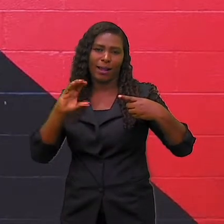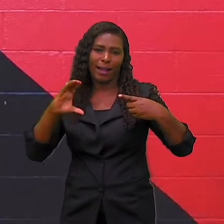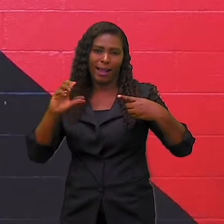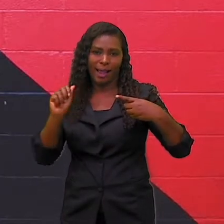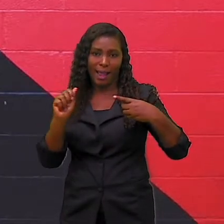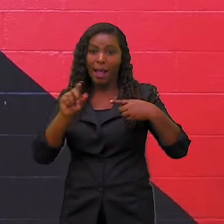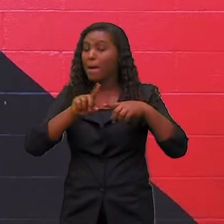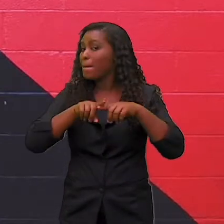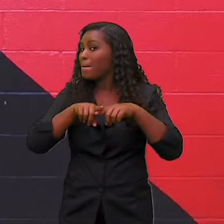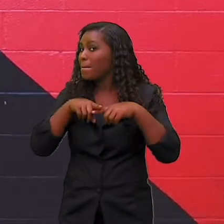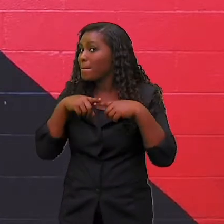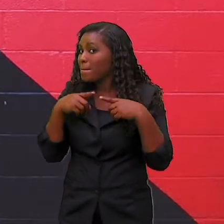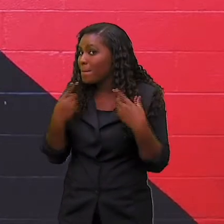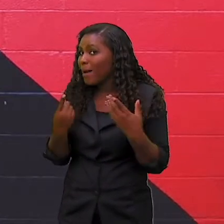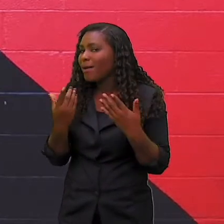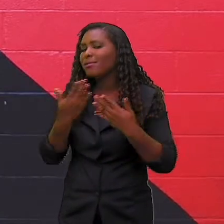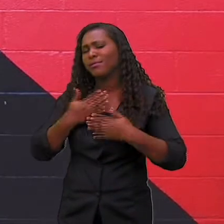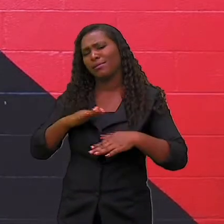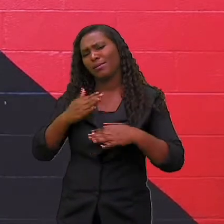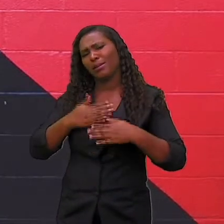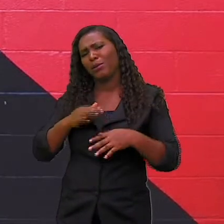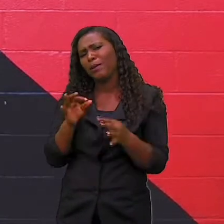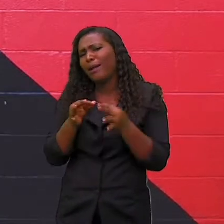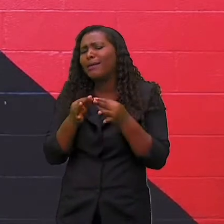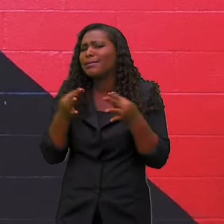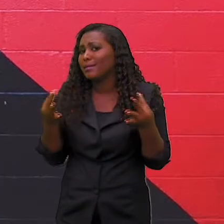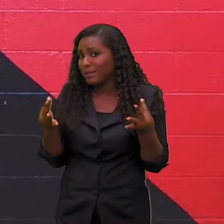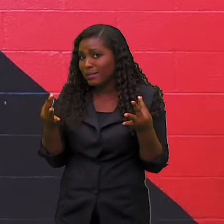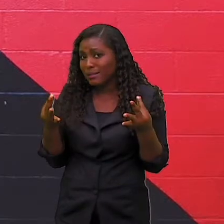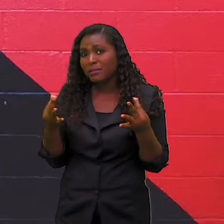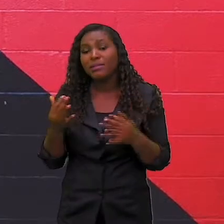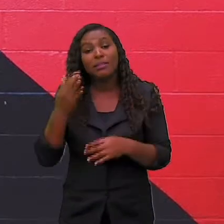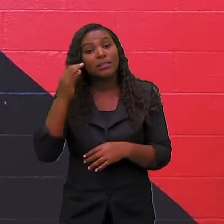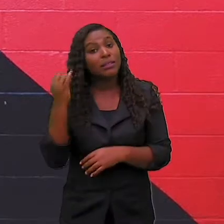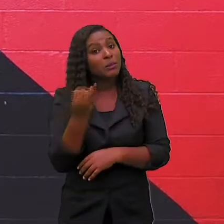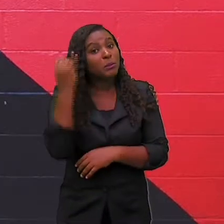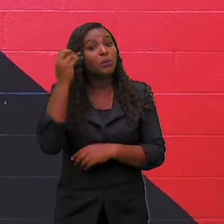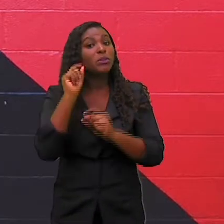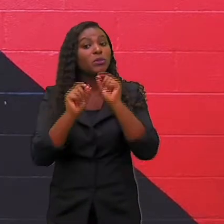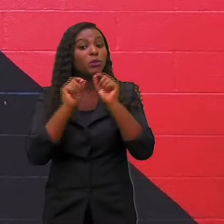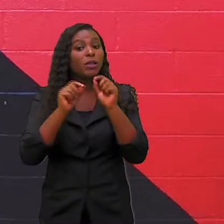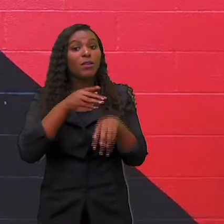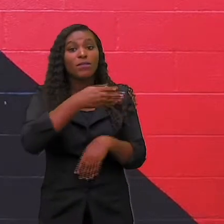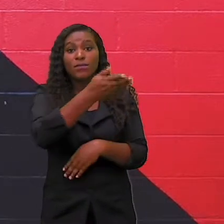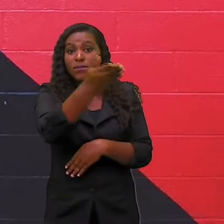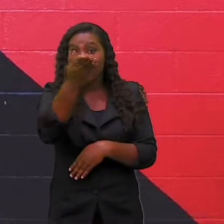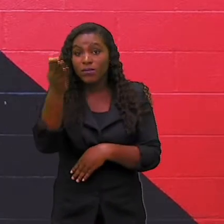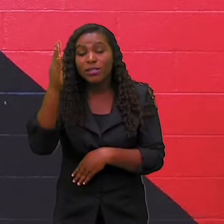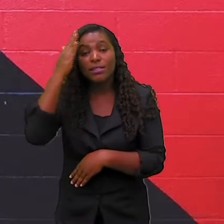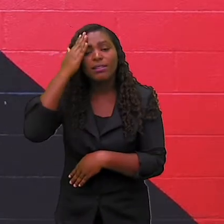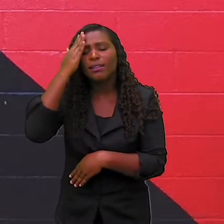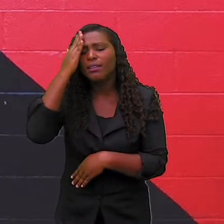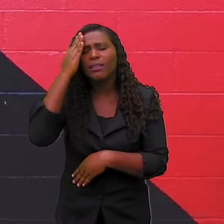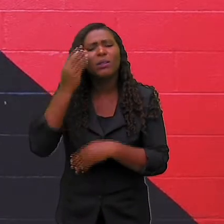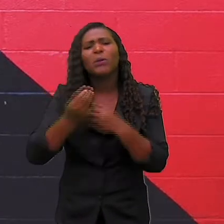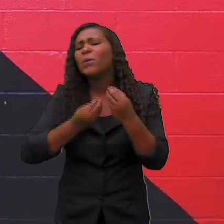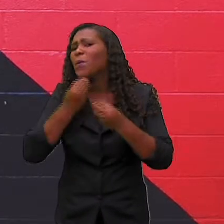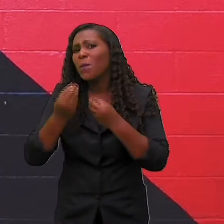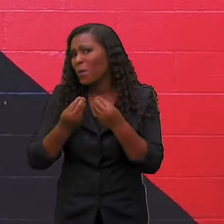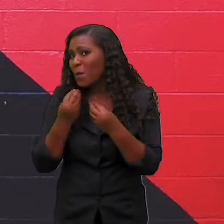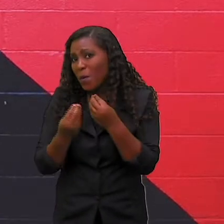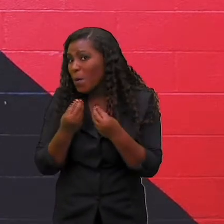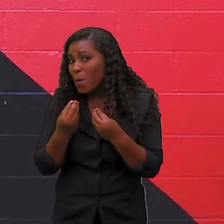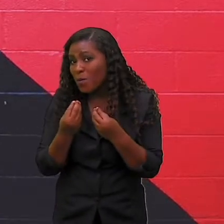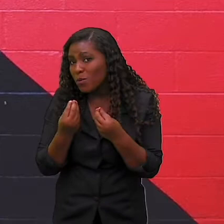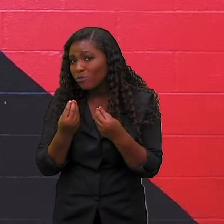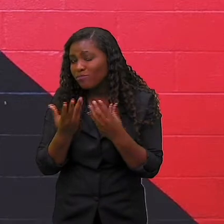que é tudo muito simples. O mais importante é vocês entenderem como funciona cada uma, porque